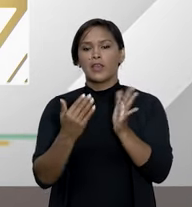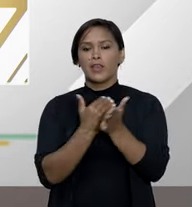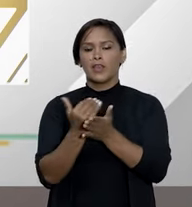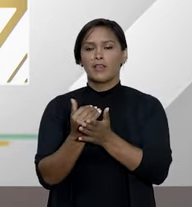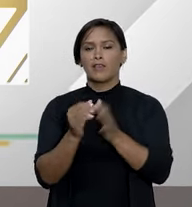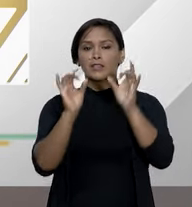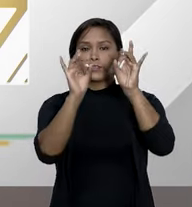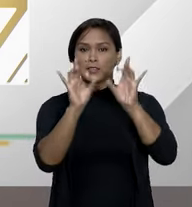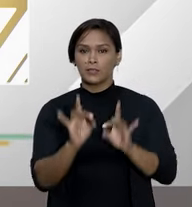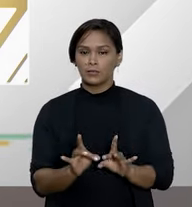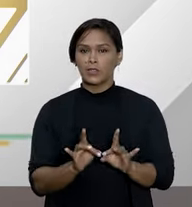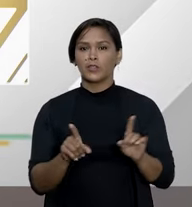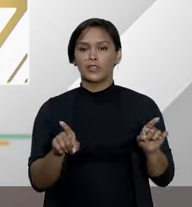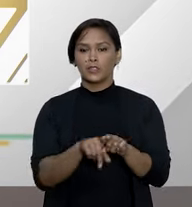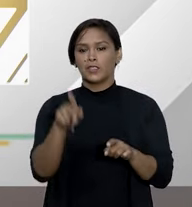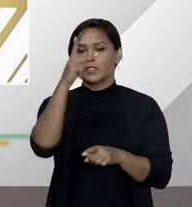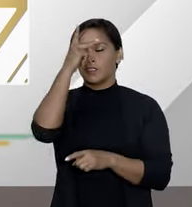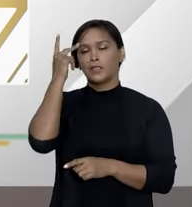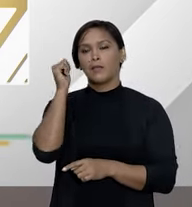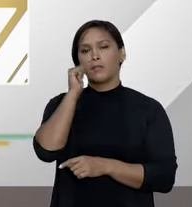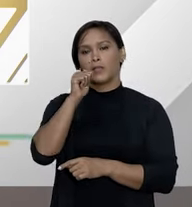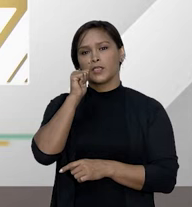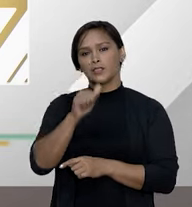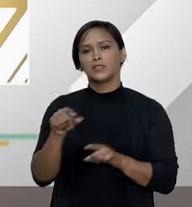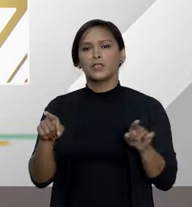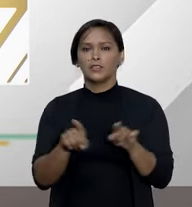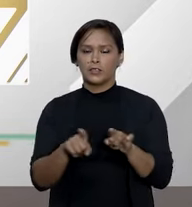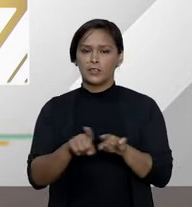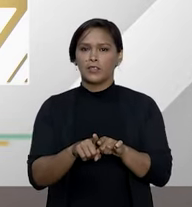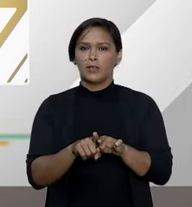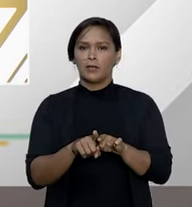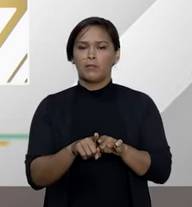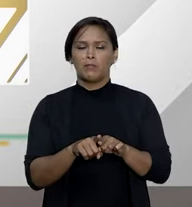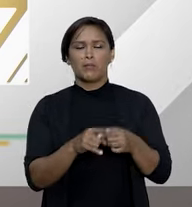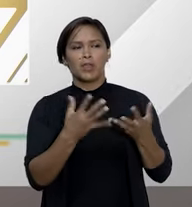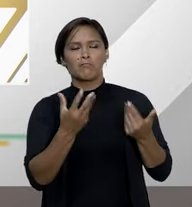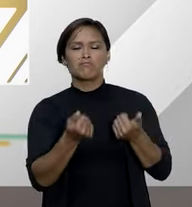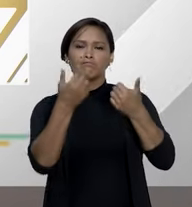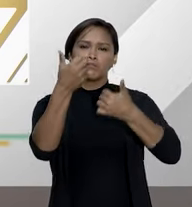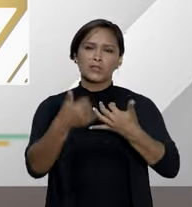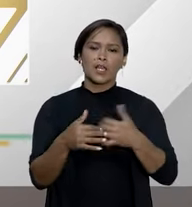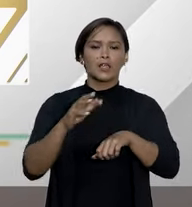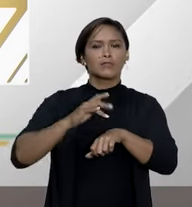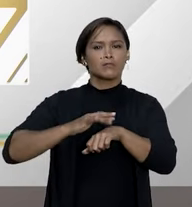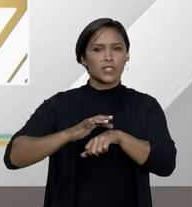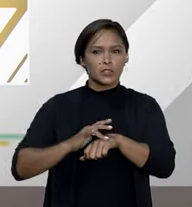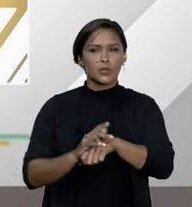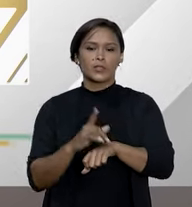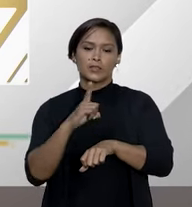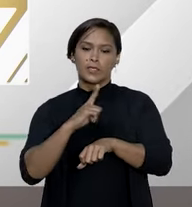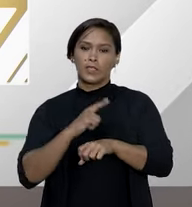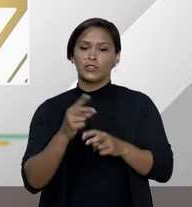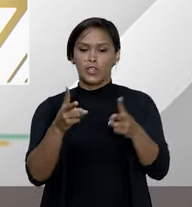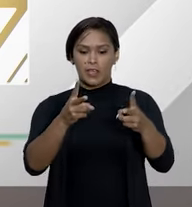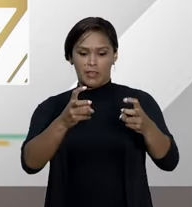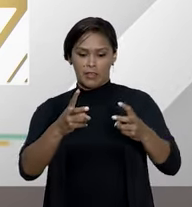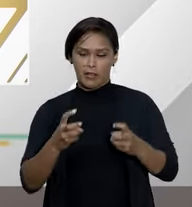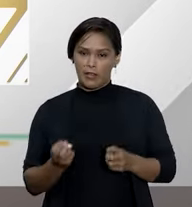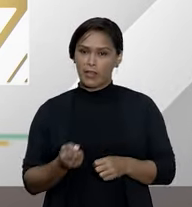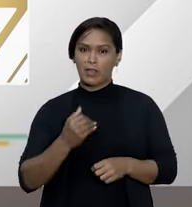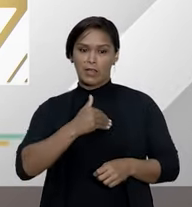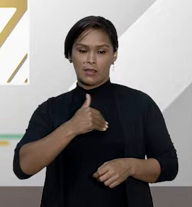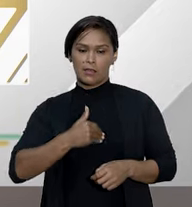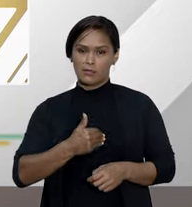das peculiaridades da paciente e do vamos dizer assim da doença que a cometeu